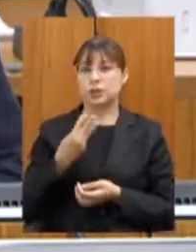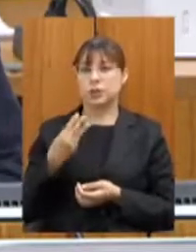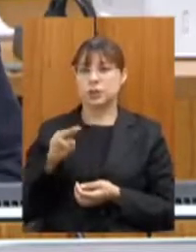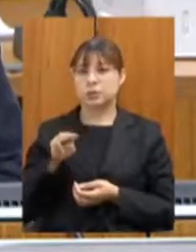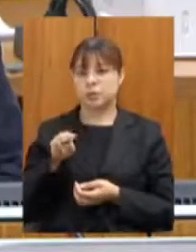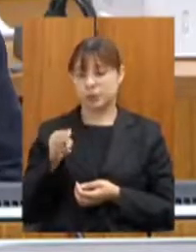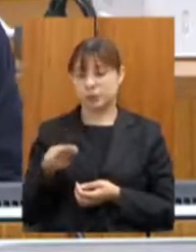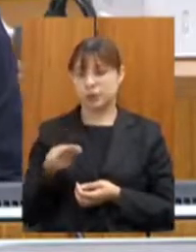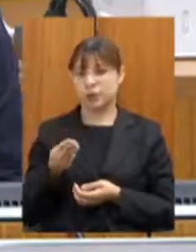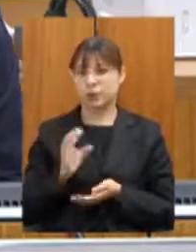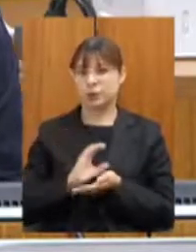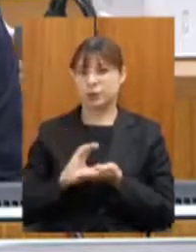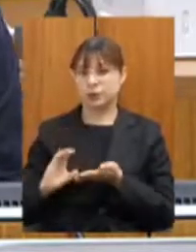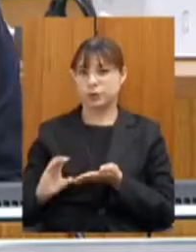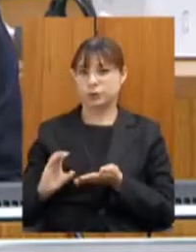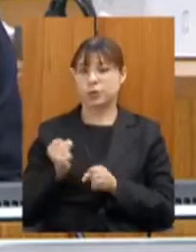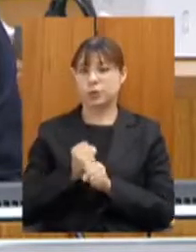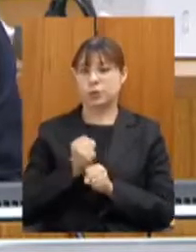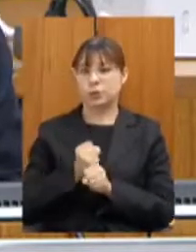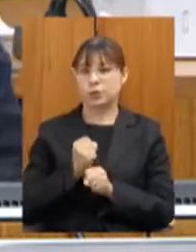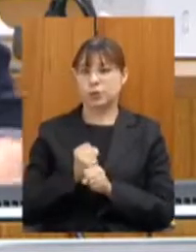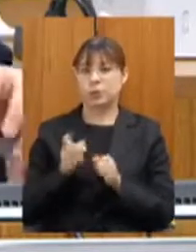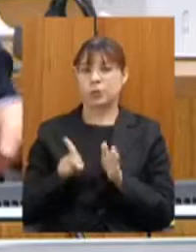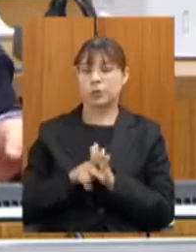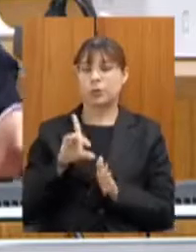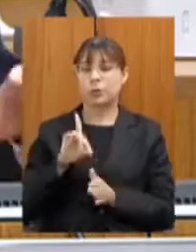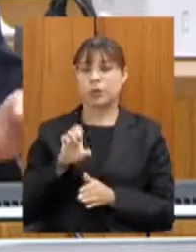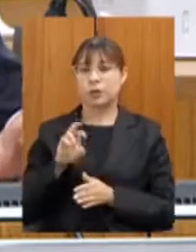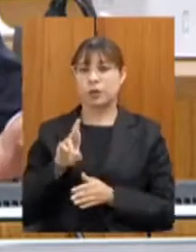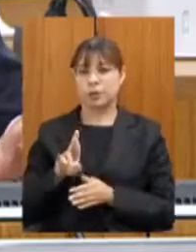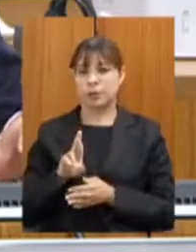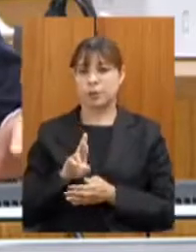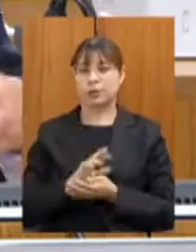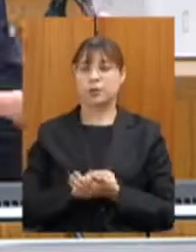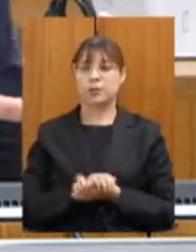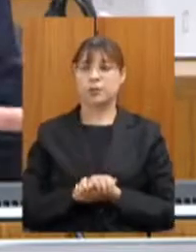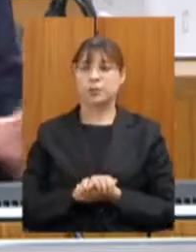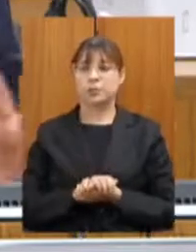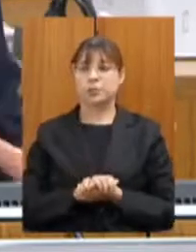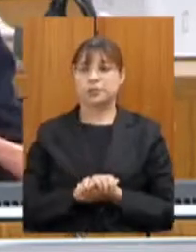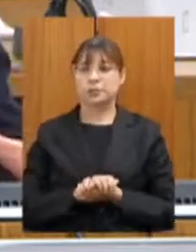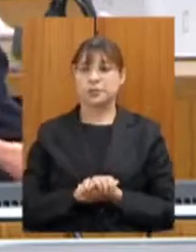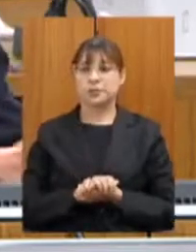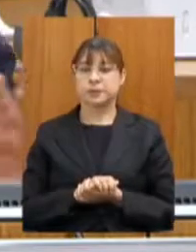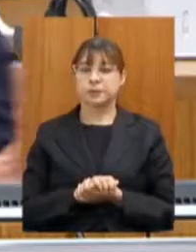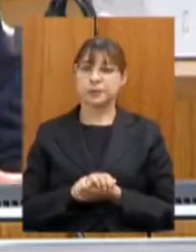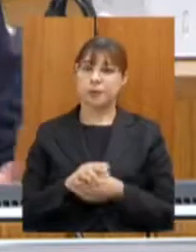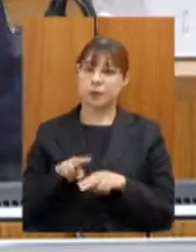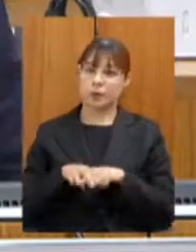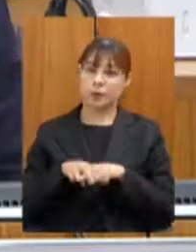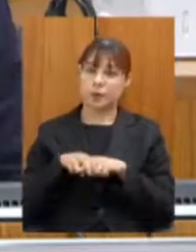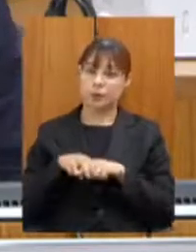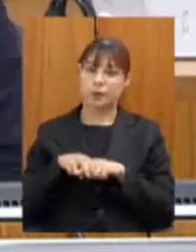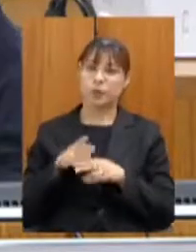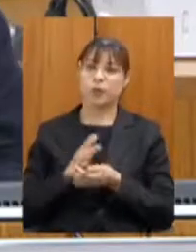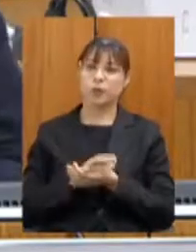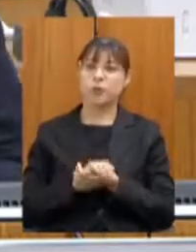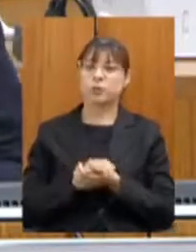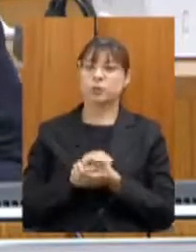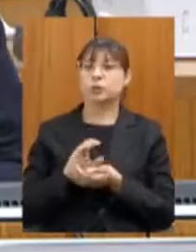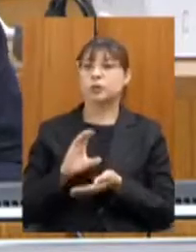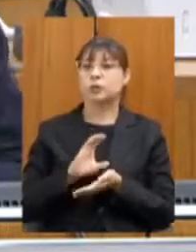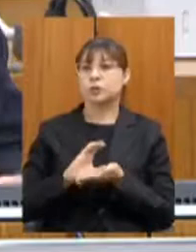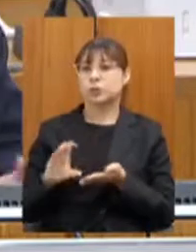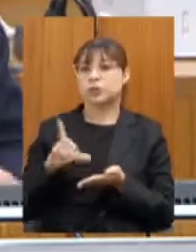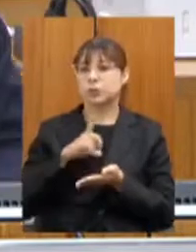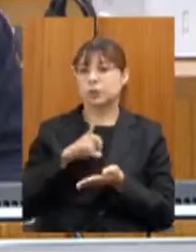em investimentos de obras viárias do DER graças a esses saldos de recursos que estavam parados no governo